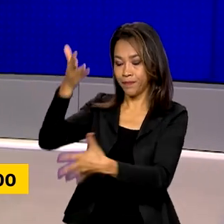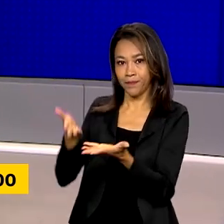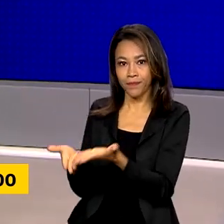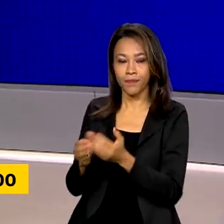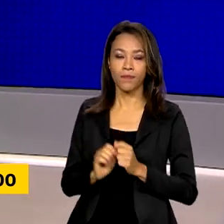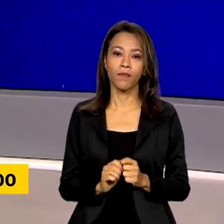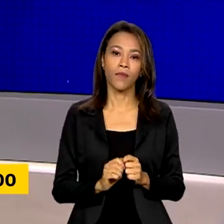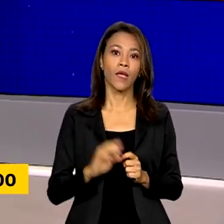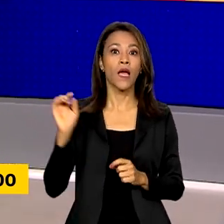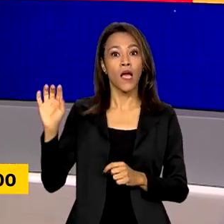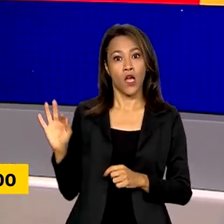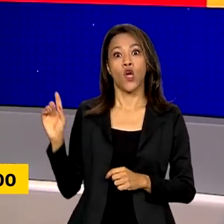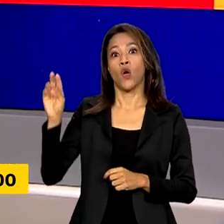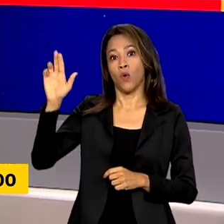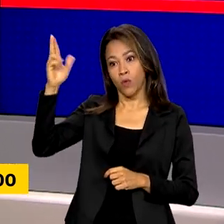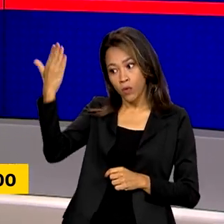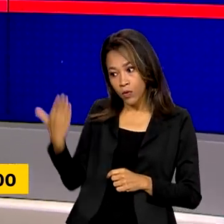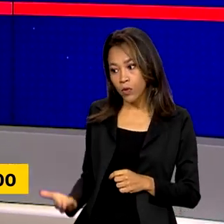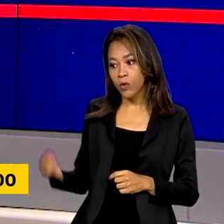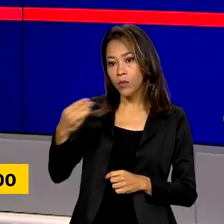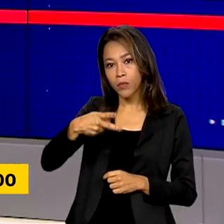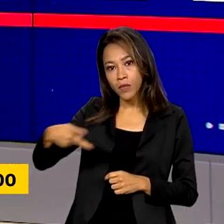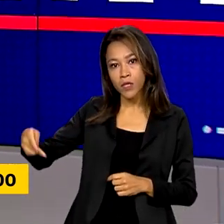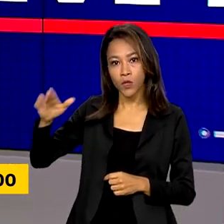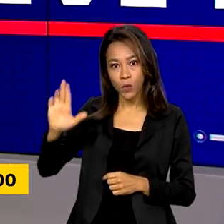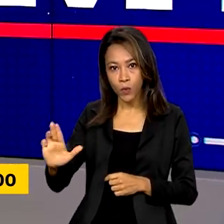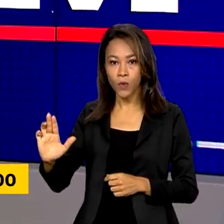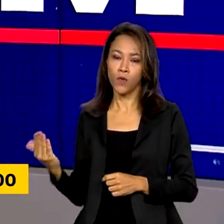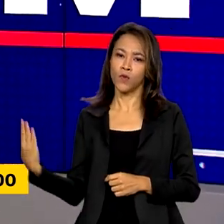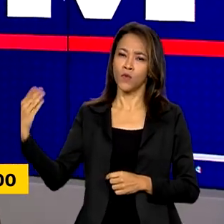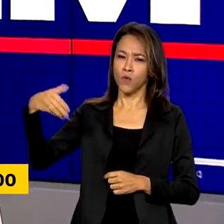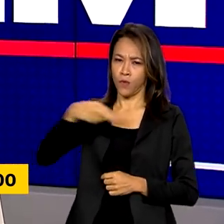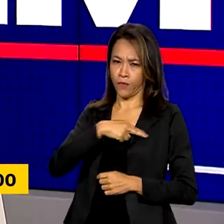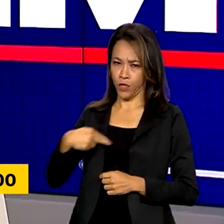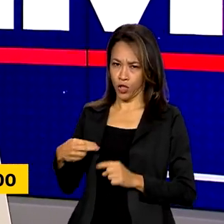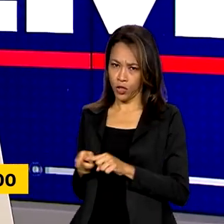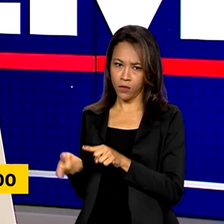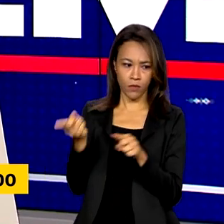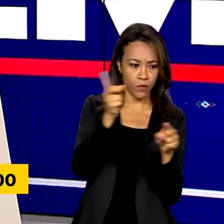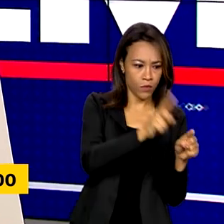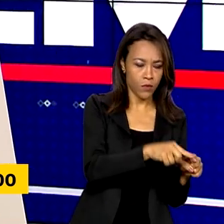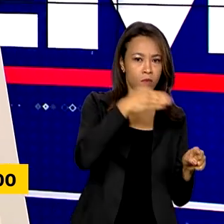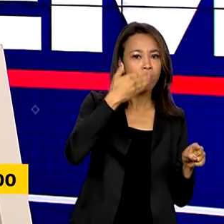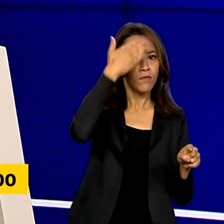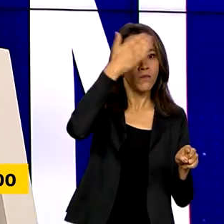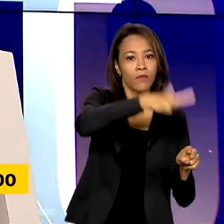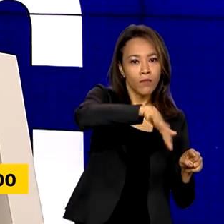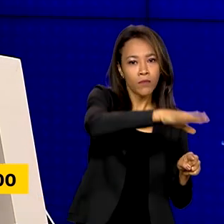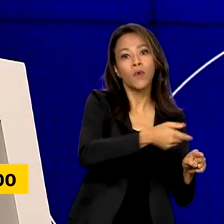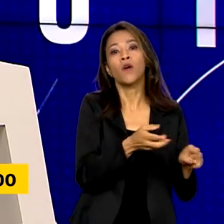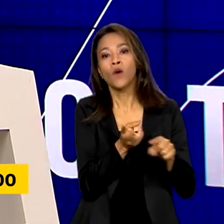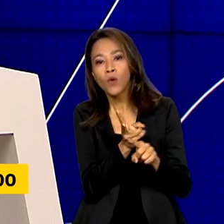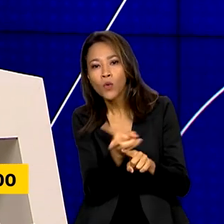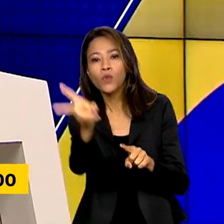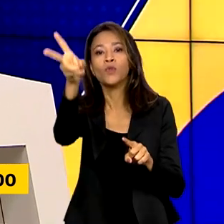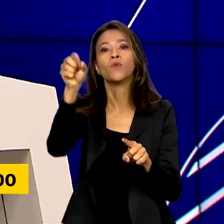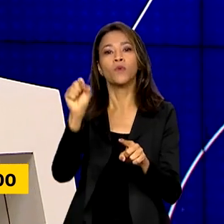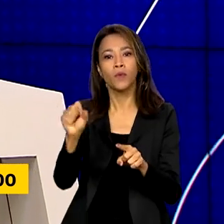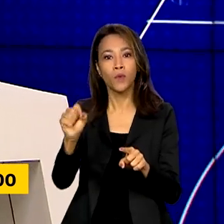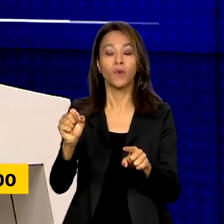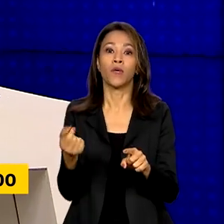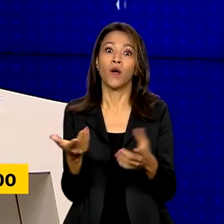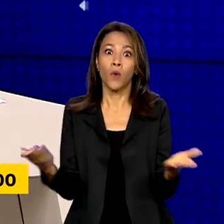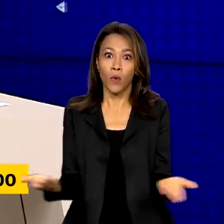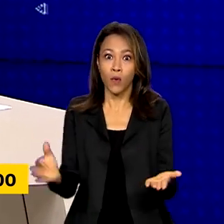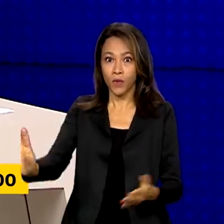Depois de viagem à China e Emirados Árabes, o presidente Lula segue ampliando as relações internacionais. Hoje, ele recebe o